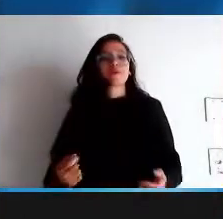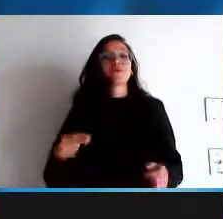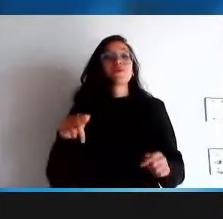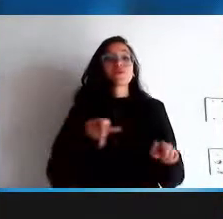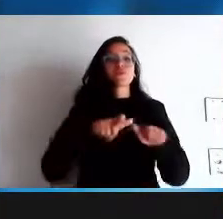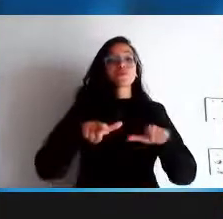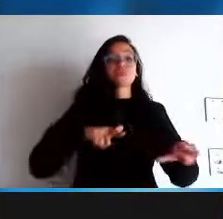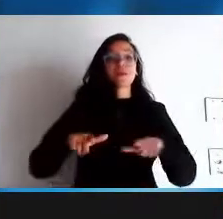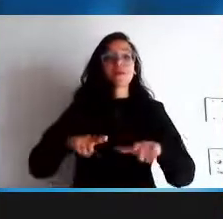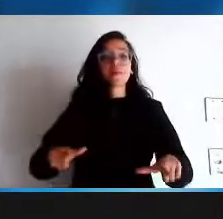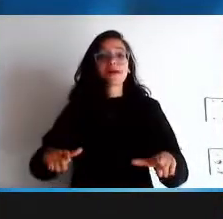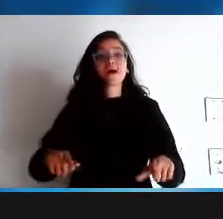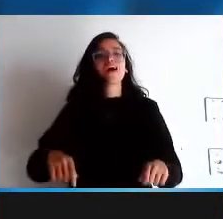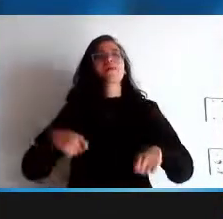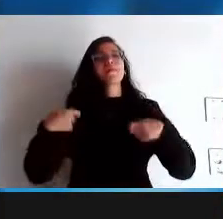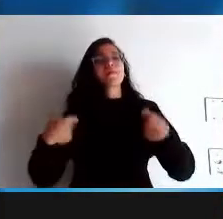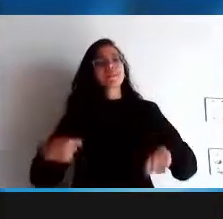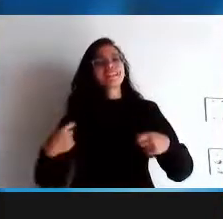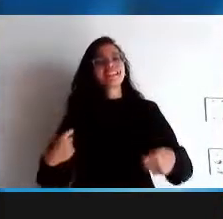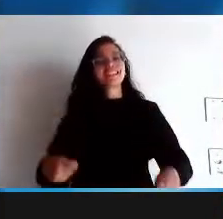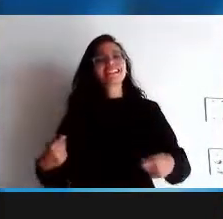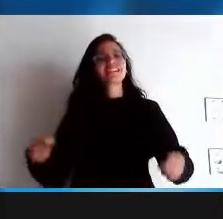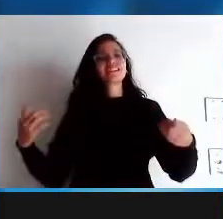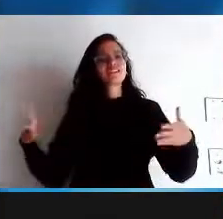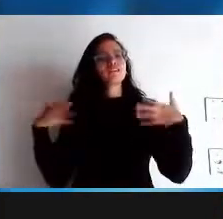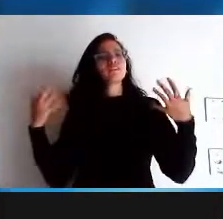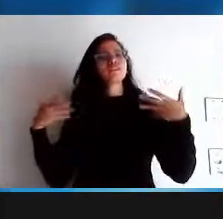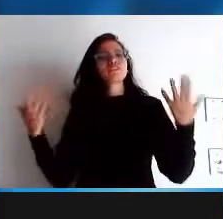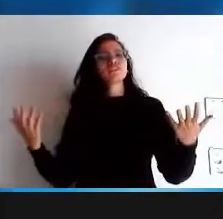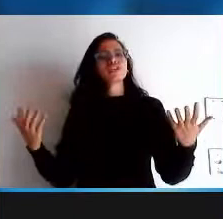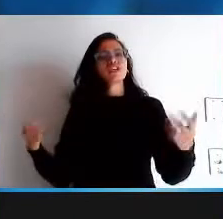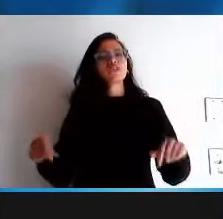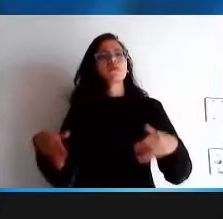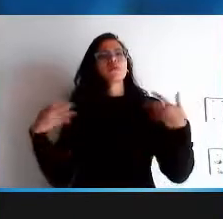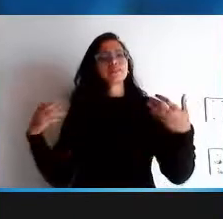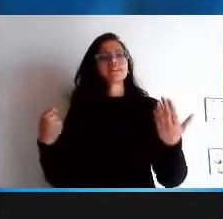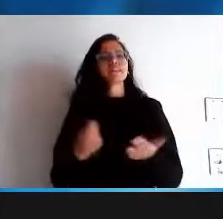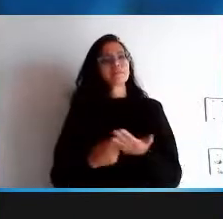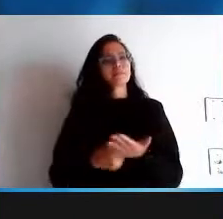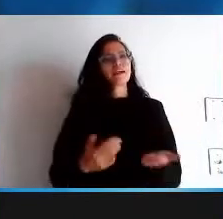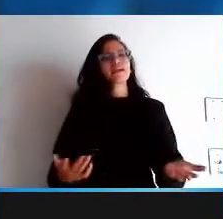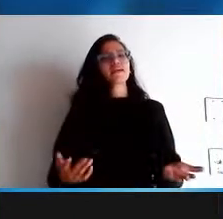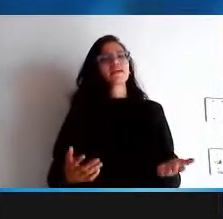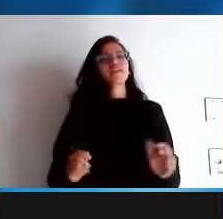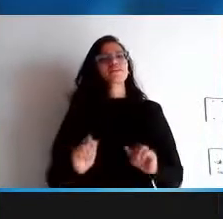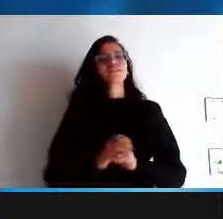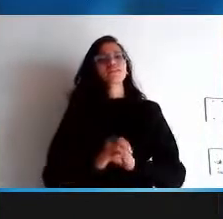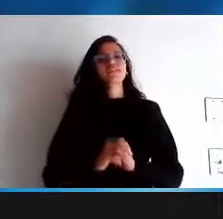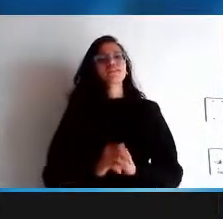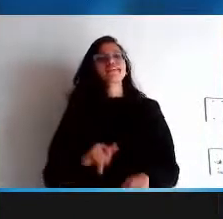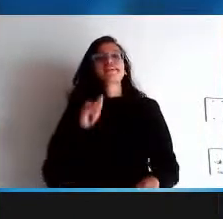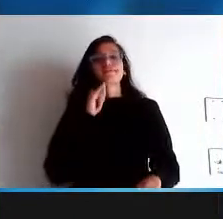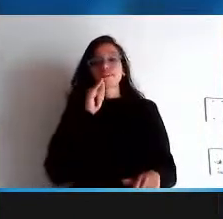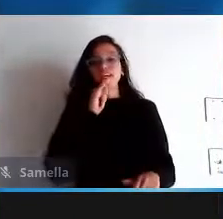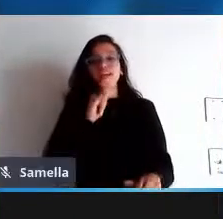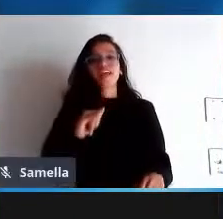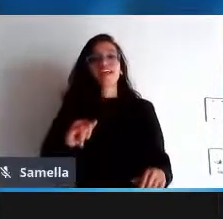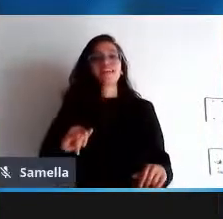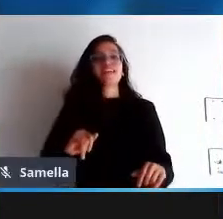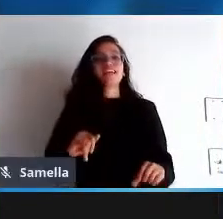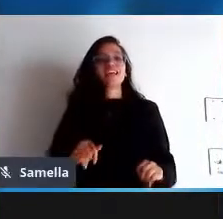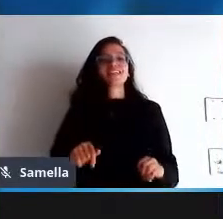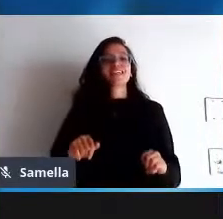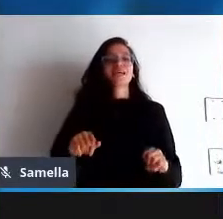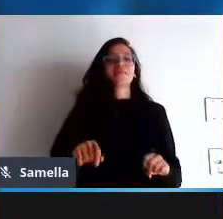valorizado e a própria comunidade chegar e falar assim olha na hora de eu escolher um